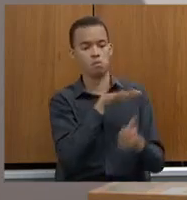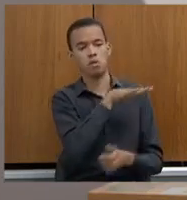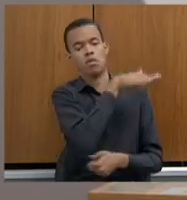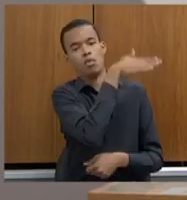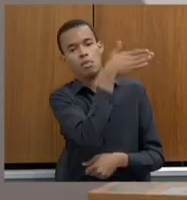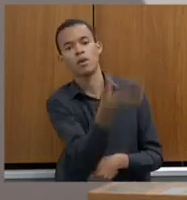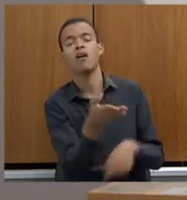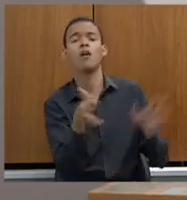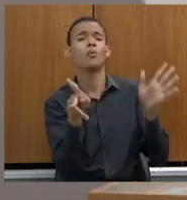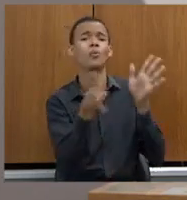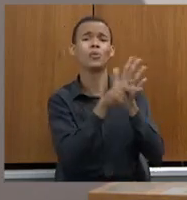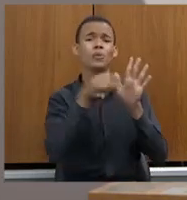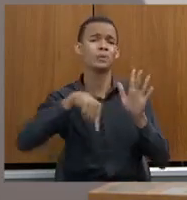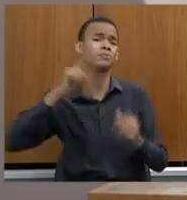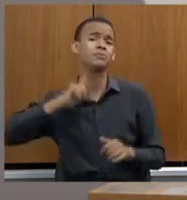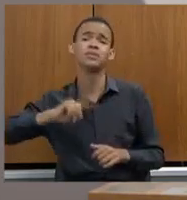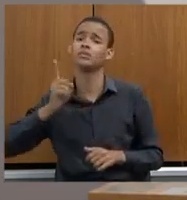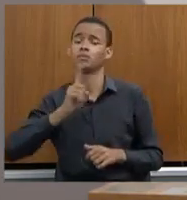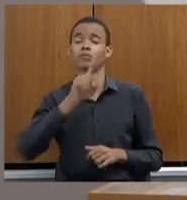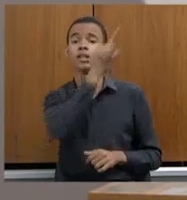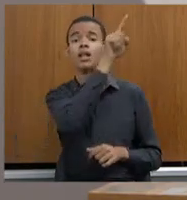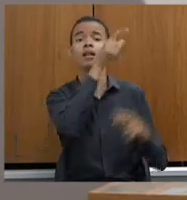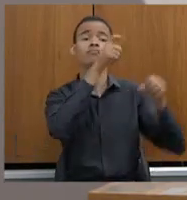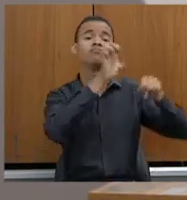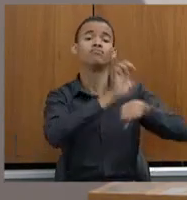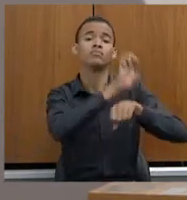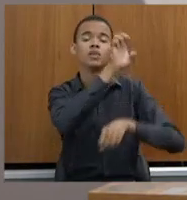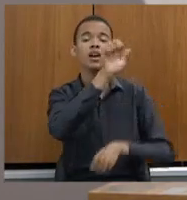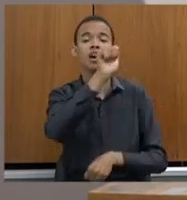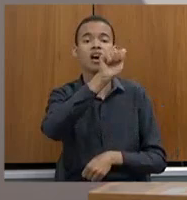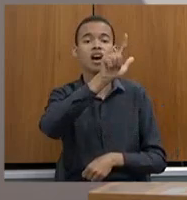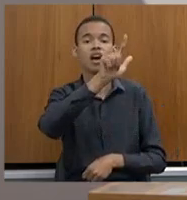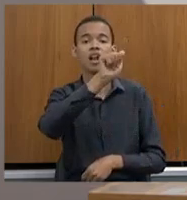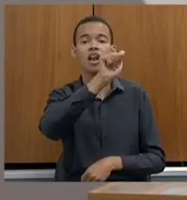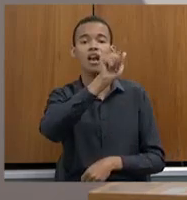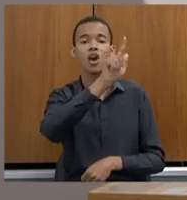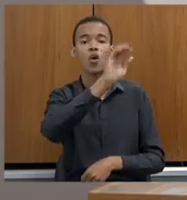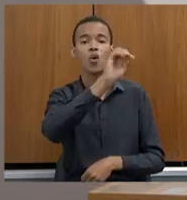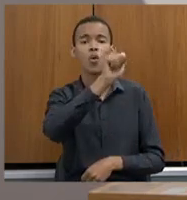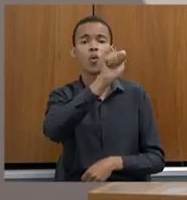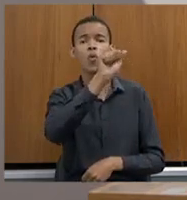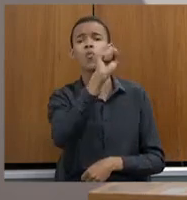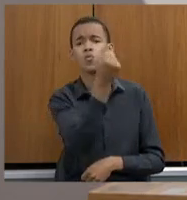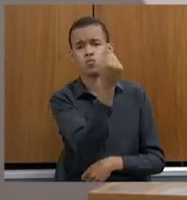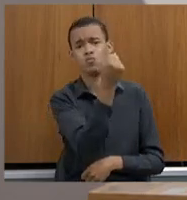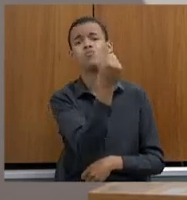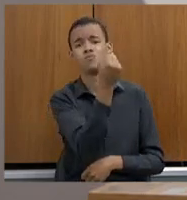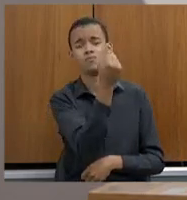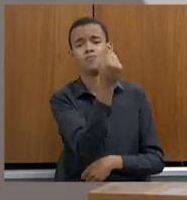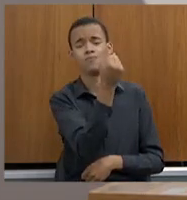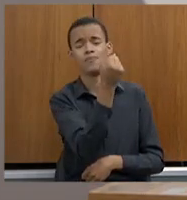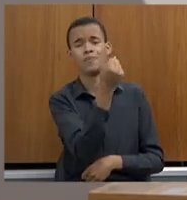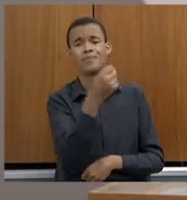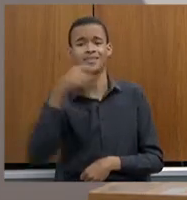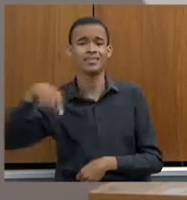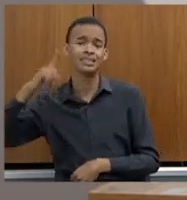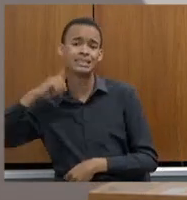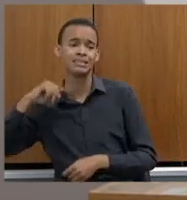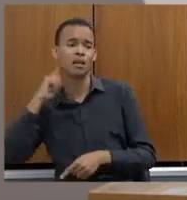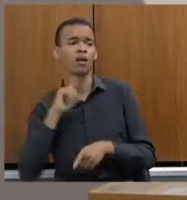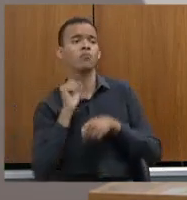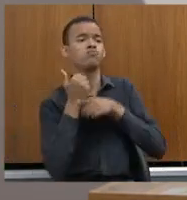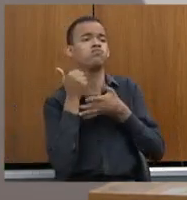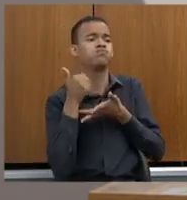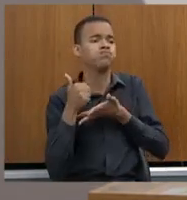delegados, dos investigadores, dos peritos, dos médicos legítimos, auxiliares de perícia, de auxiliar de necrópsia, dos